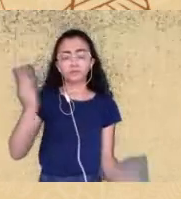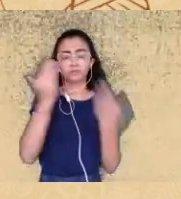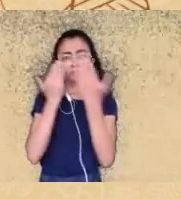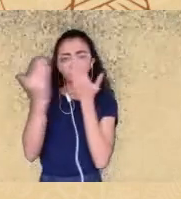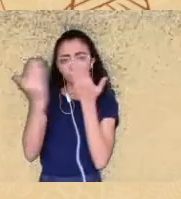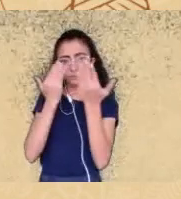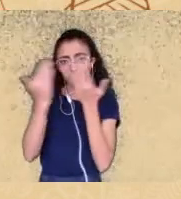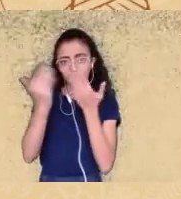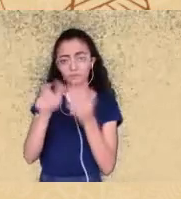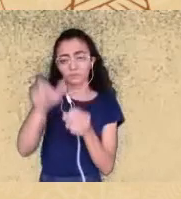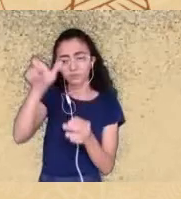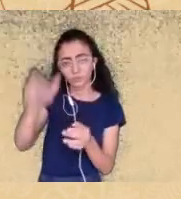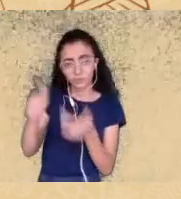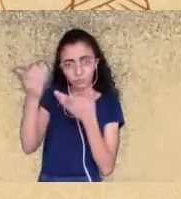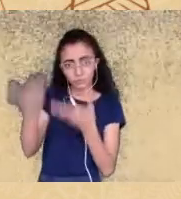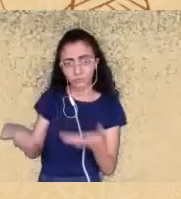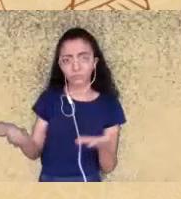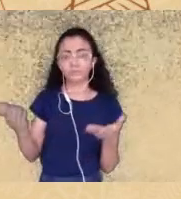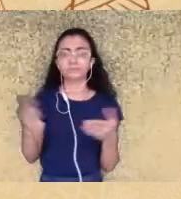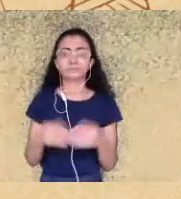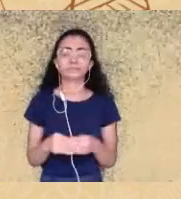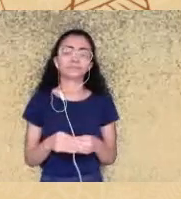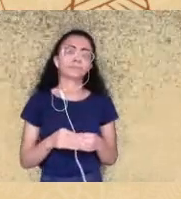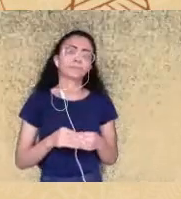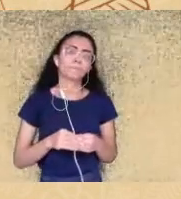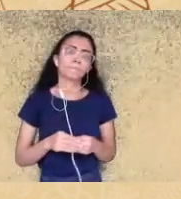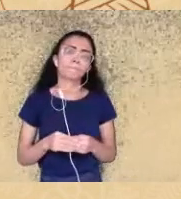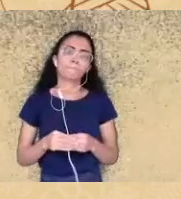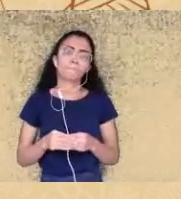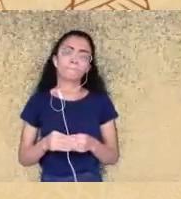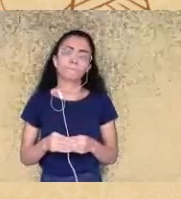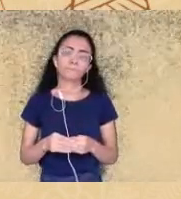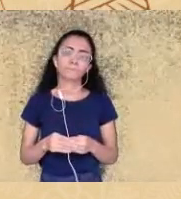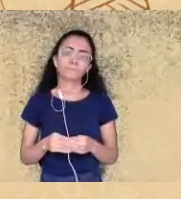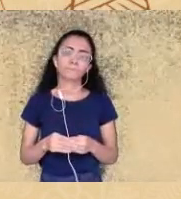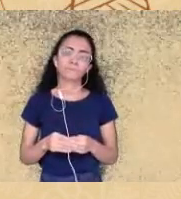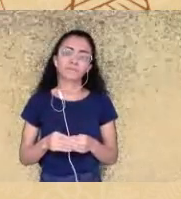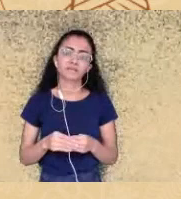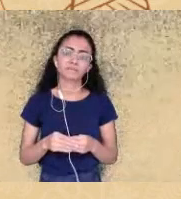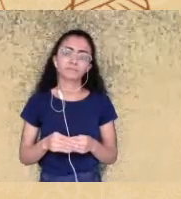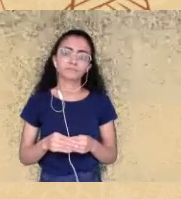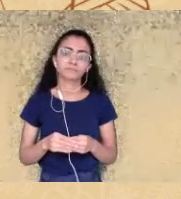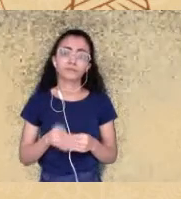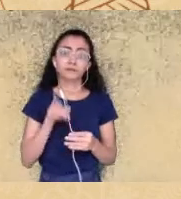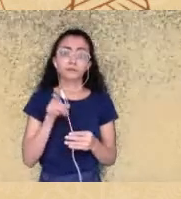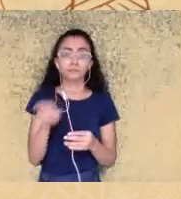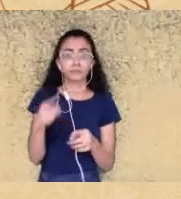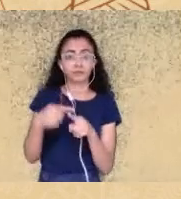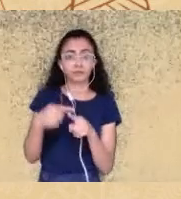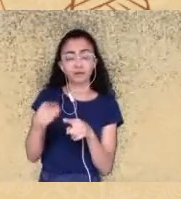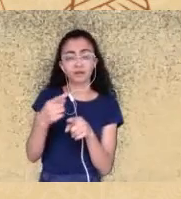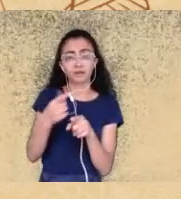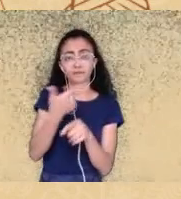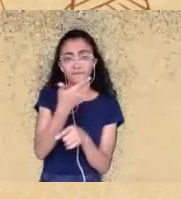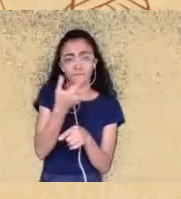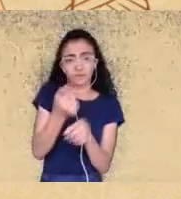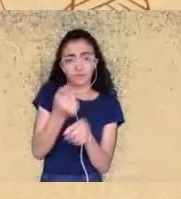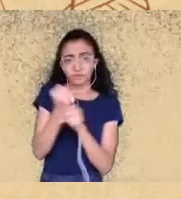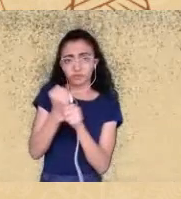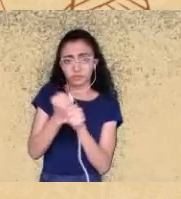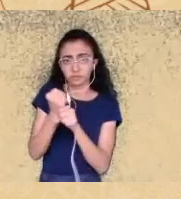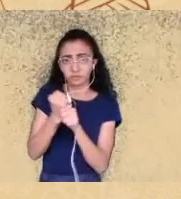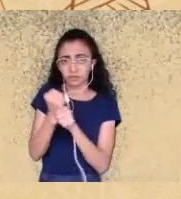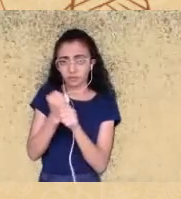pessoa Jesus e Jesus como representante do Conselho Federal porque Jesus está há 20 anos ou mais precisamente